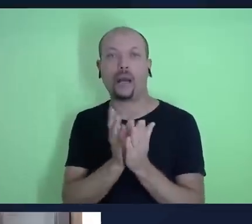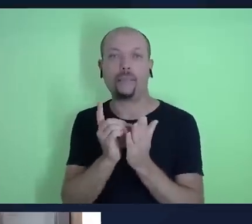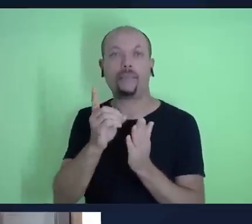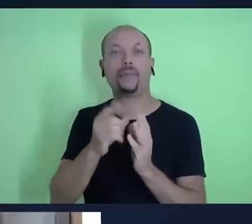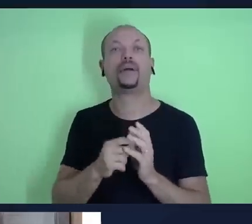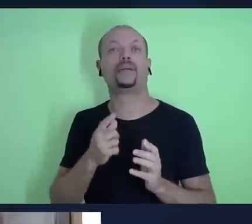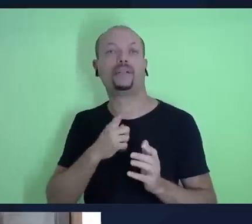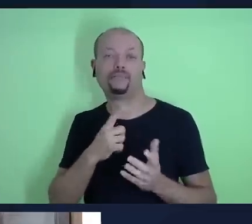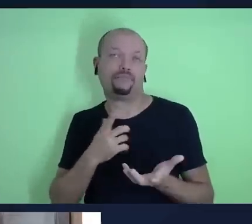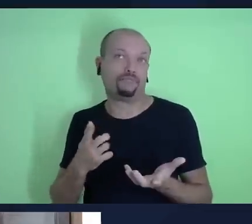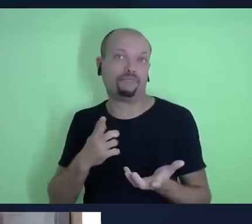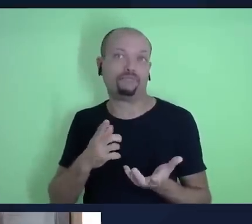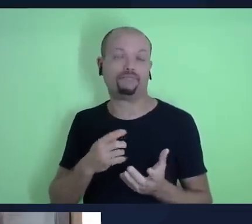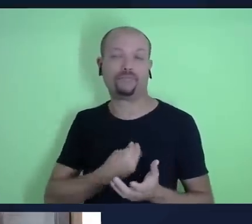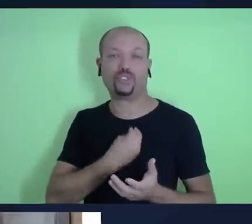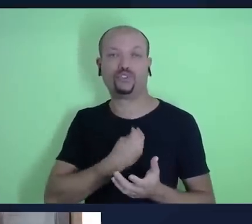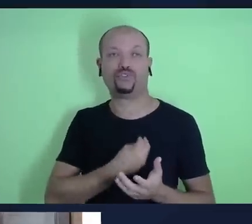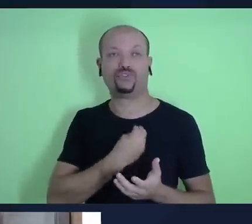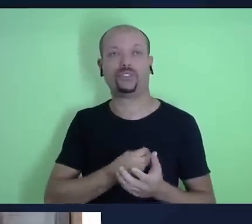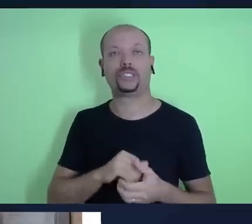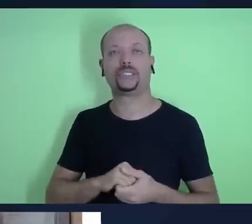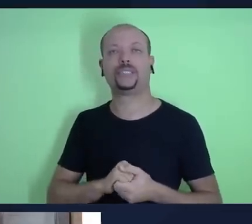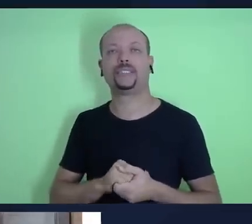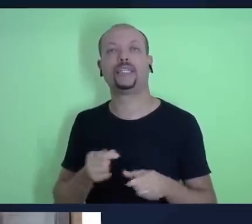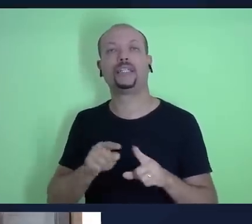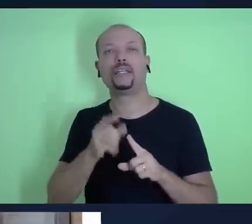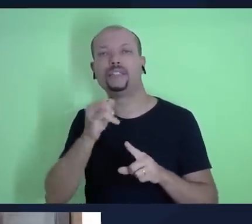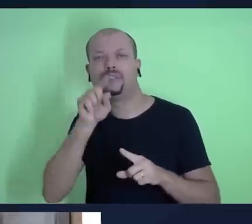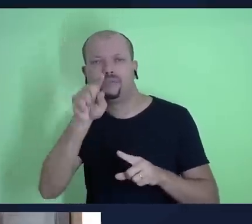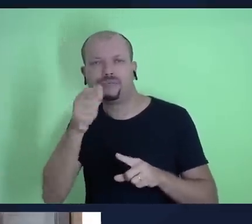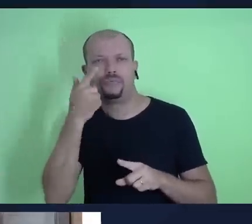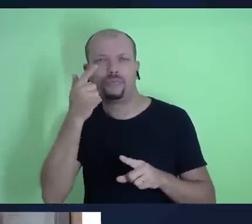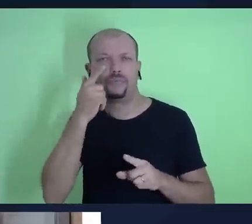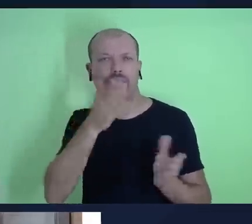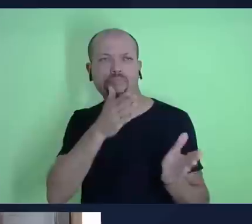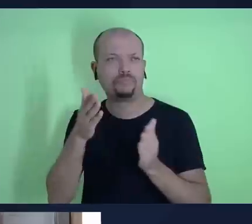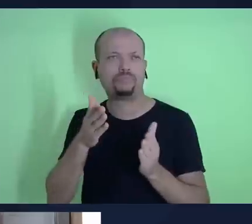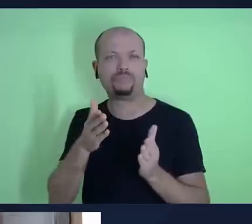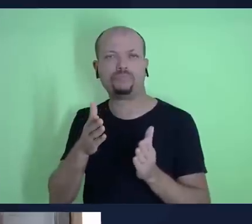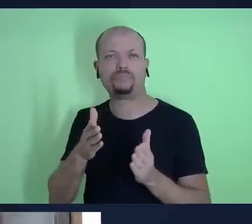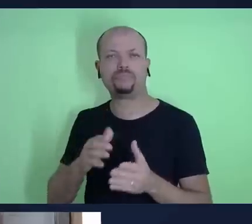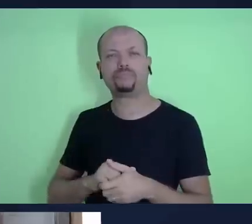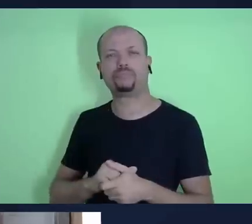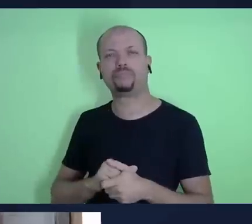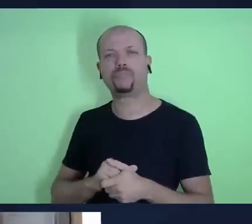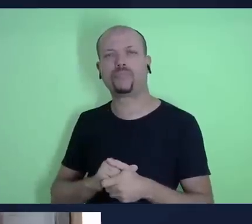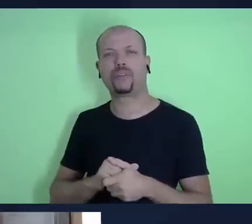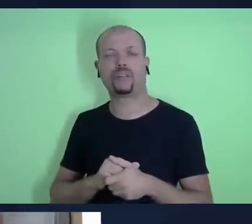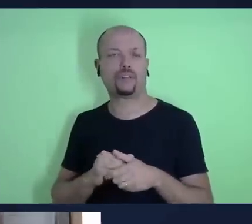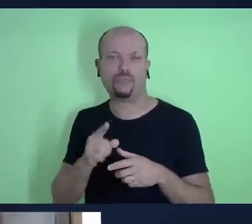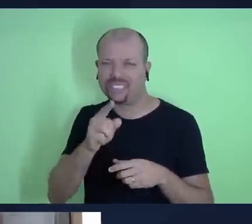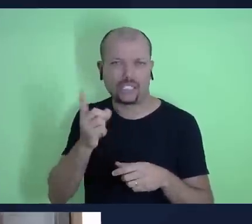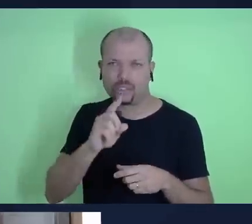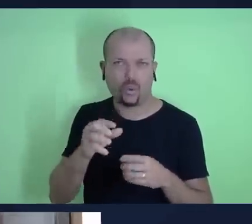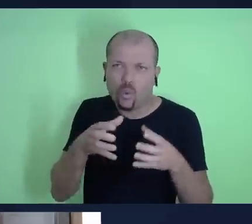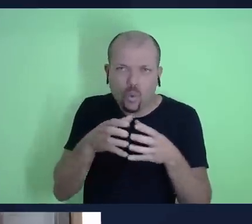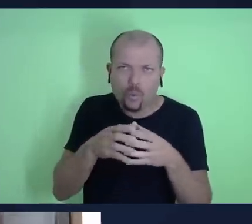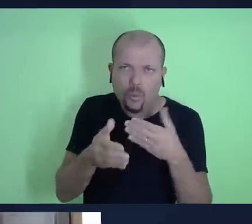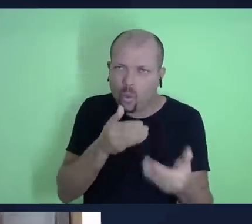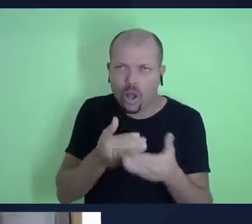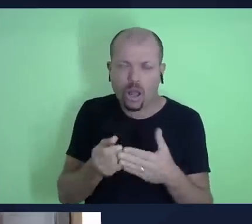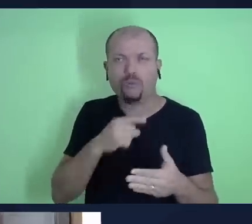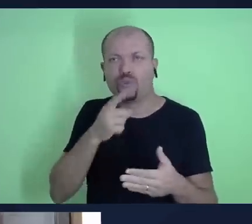temos de situações se você que nos acompanha não se enquadra em nenhum desses grupos ou tem alguma dúvida